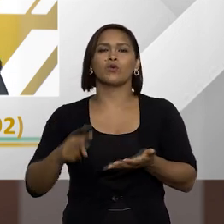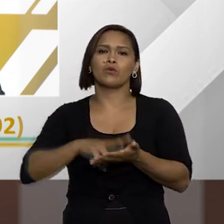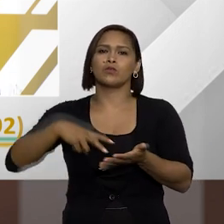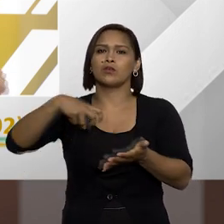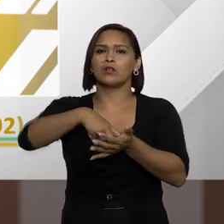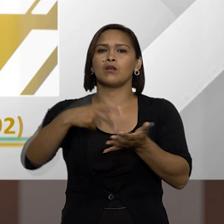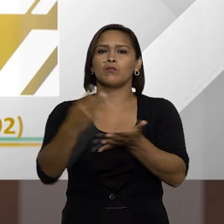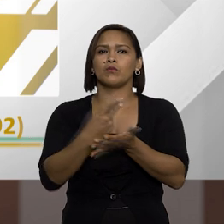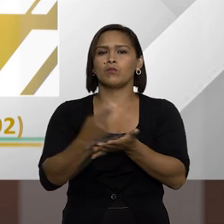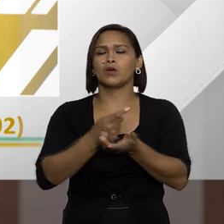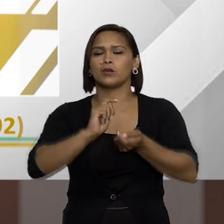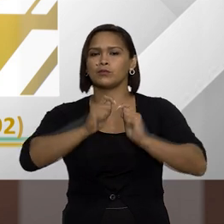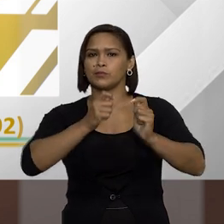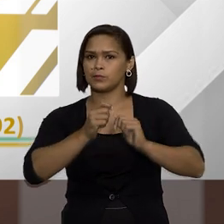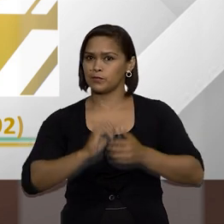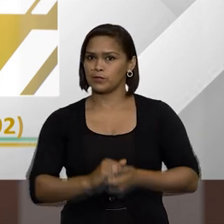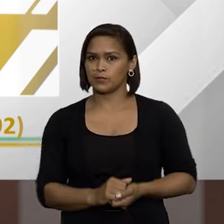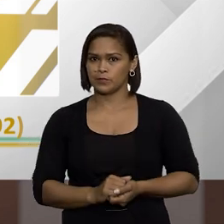por improbidade